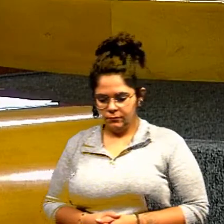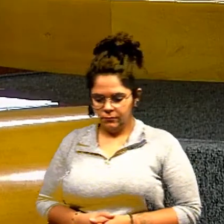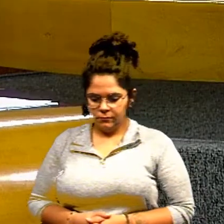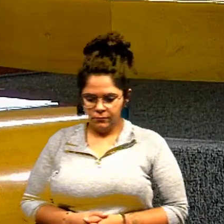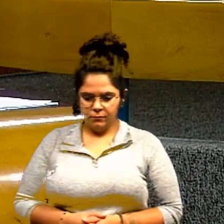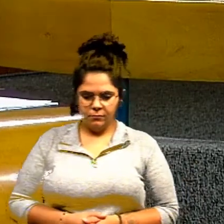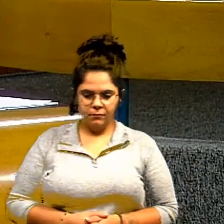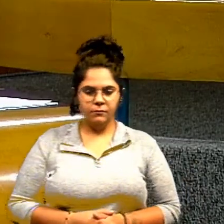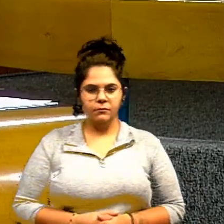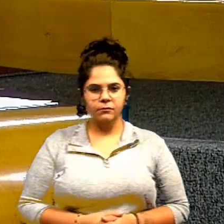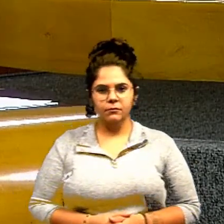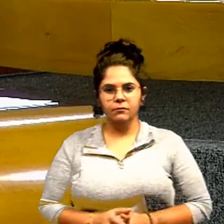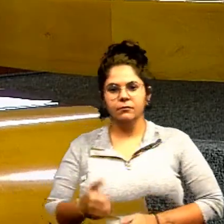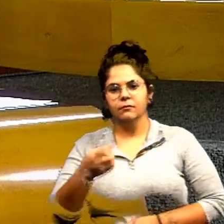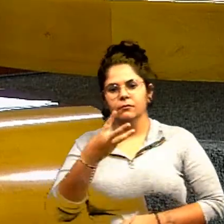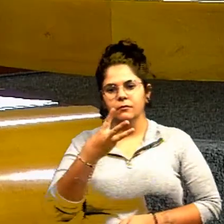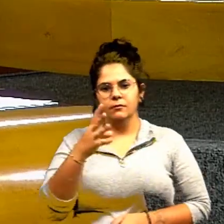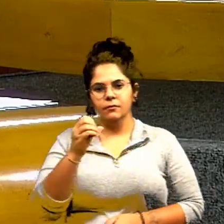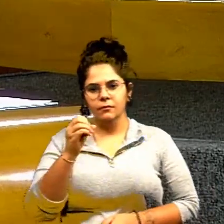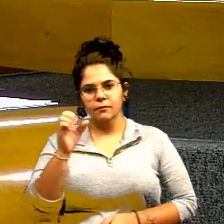30 segundos